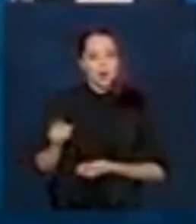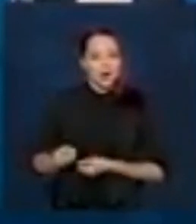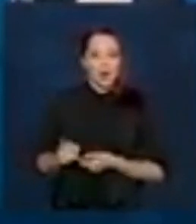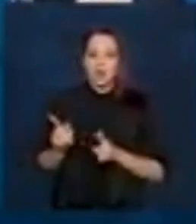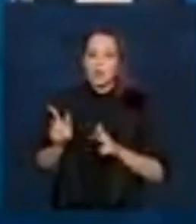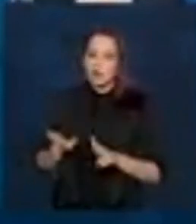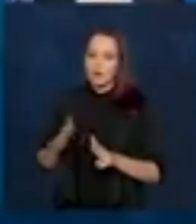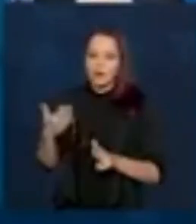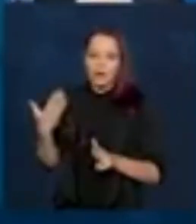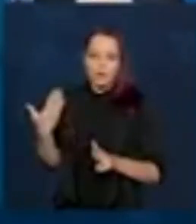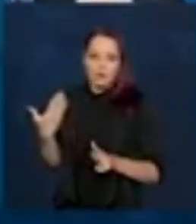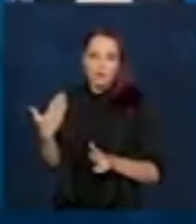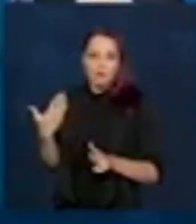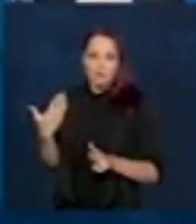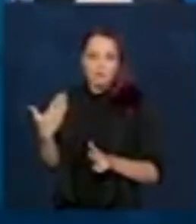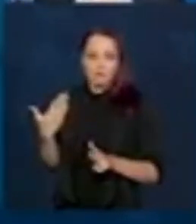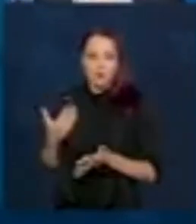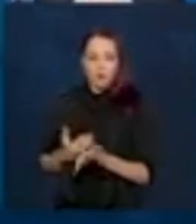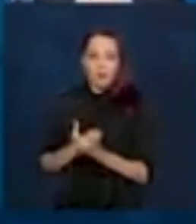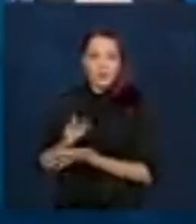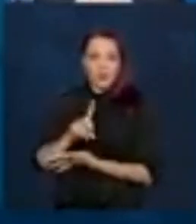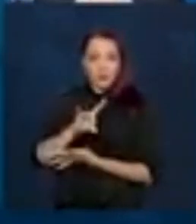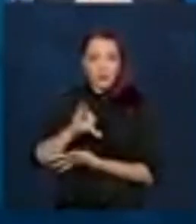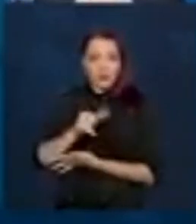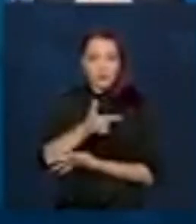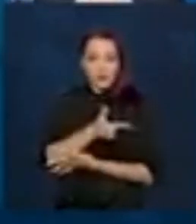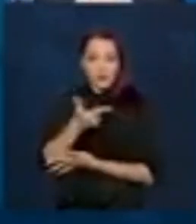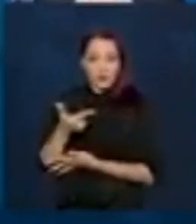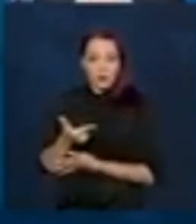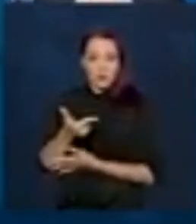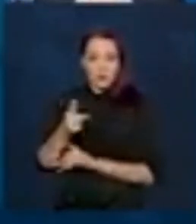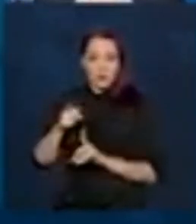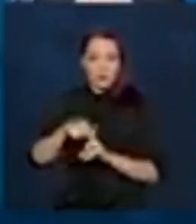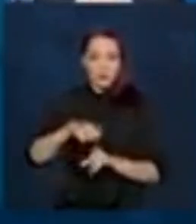racional, começando no dia 22 de novembro,